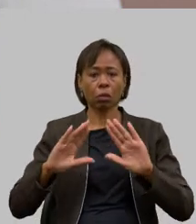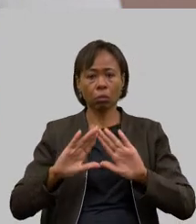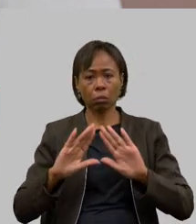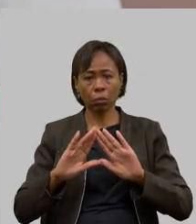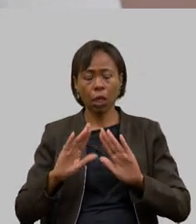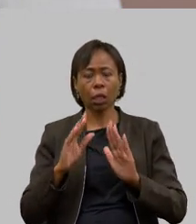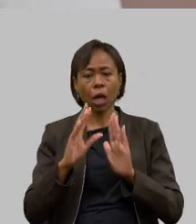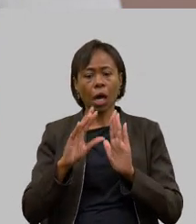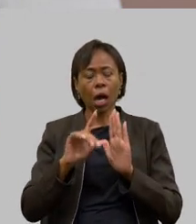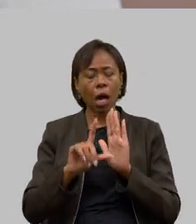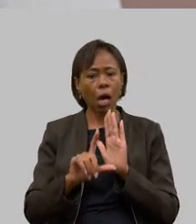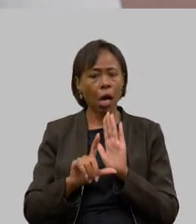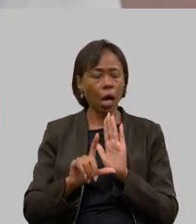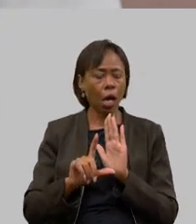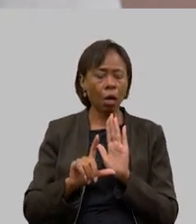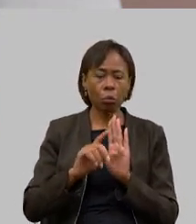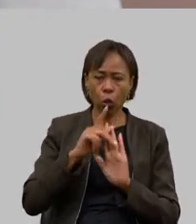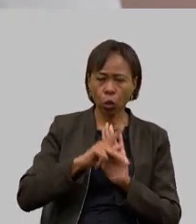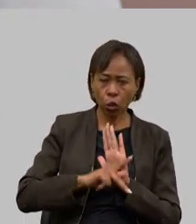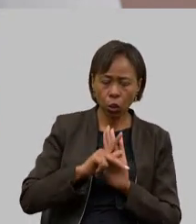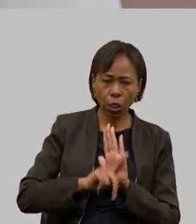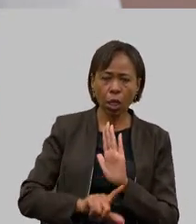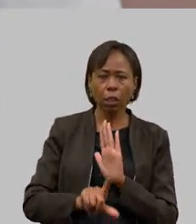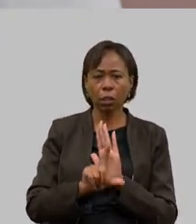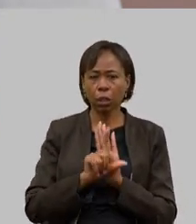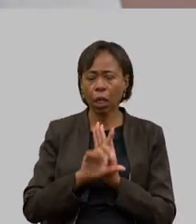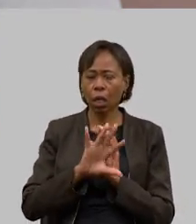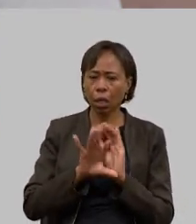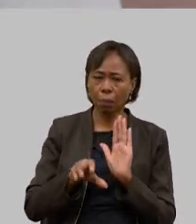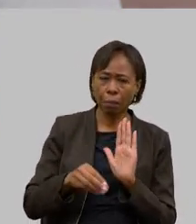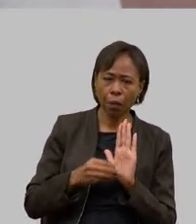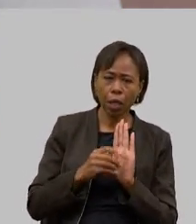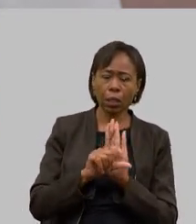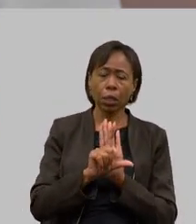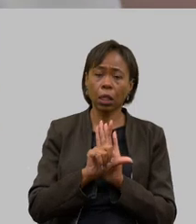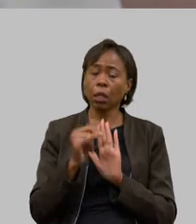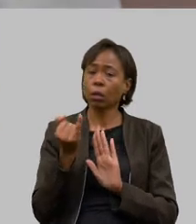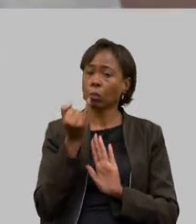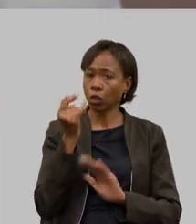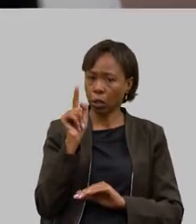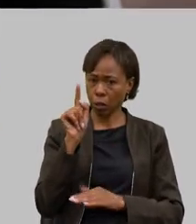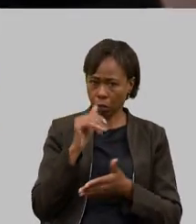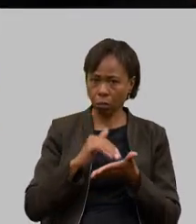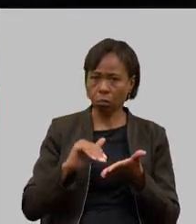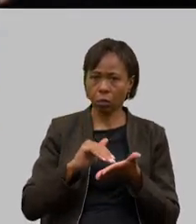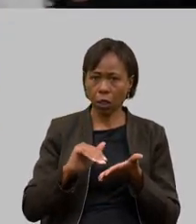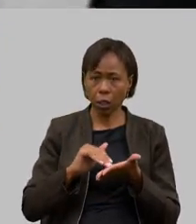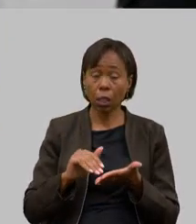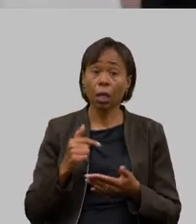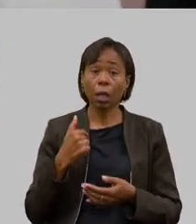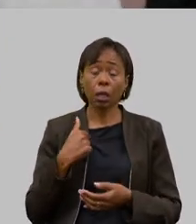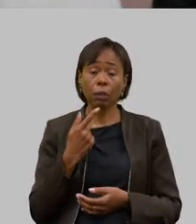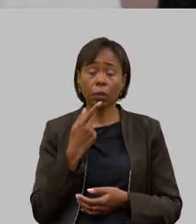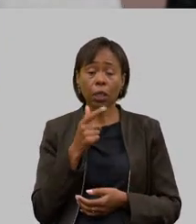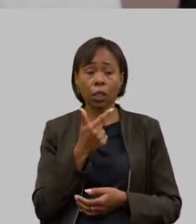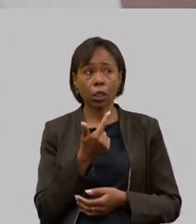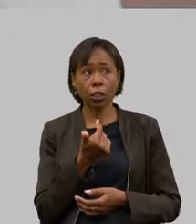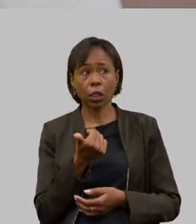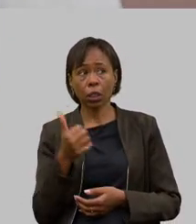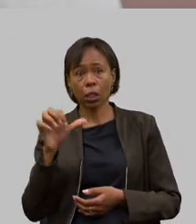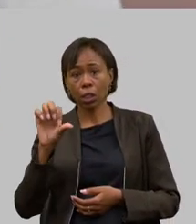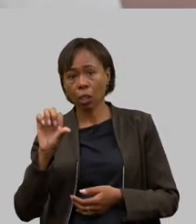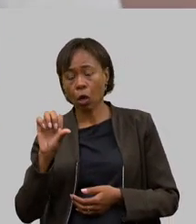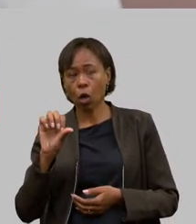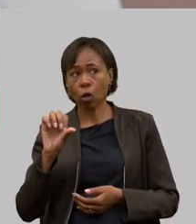tem realmente feito a diferença na secretaria eu não posso deixar de dizer aqui que de 19 a 22 até quando eu